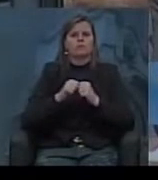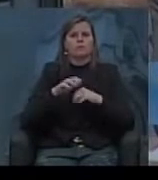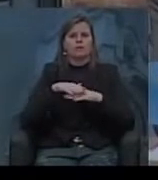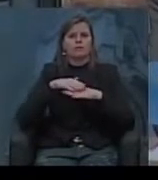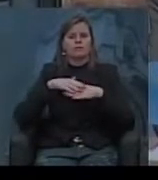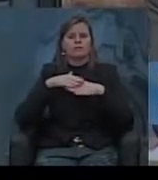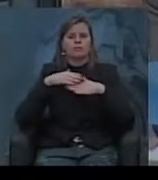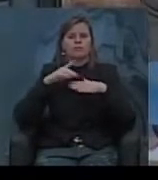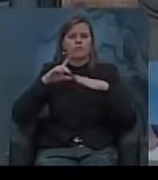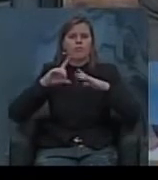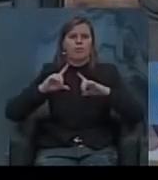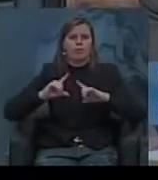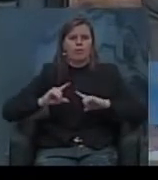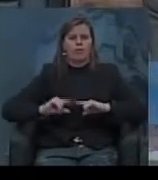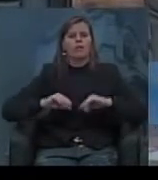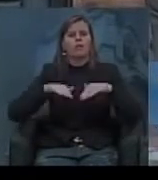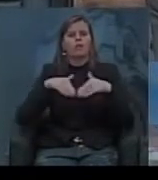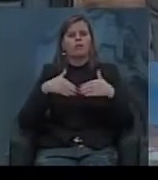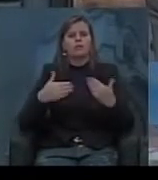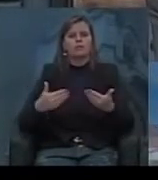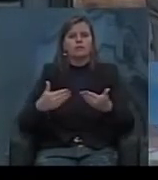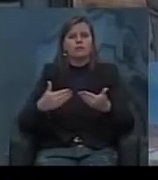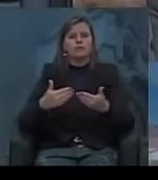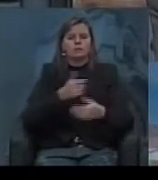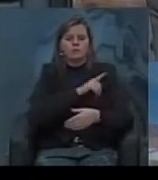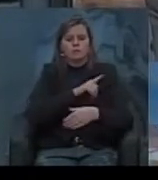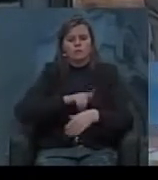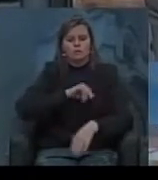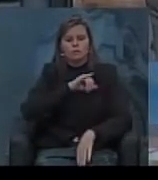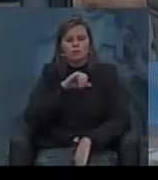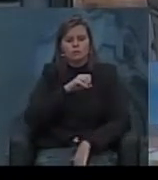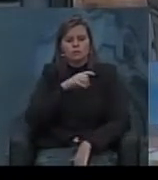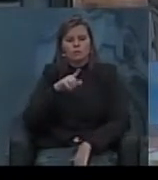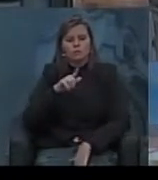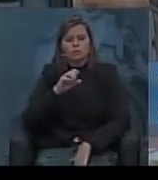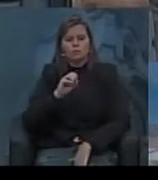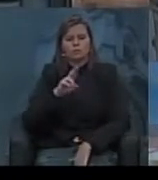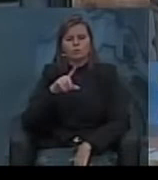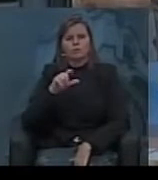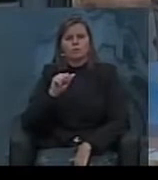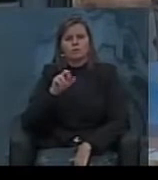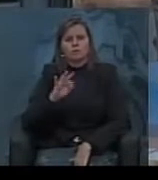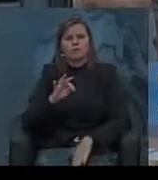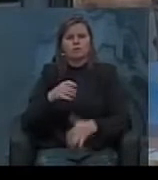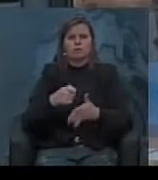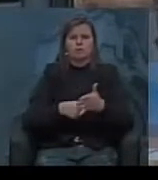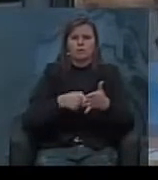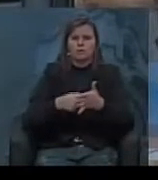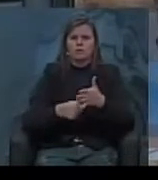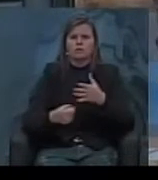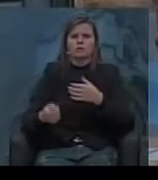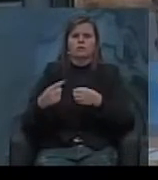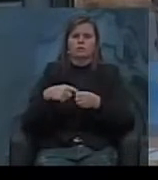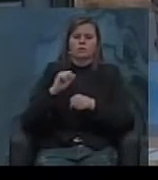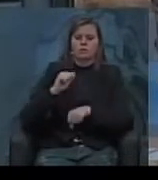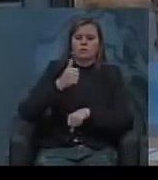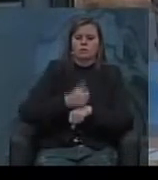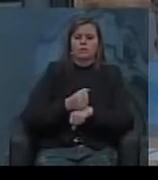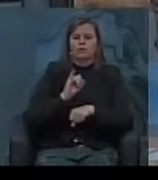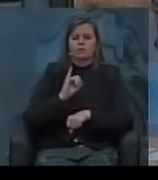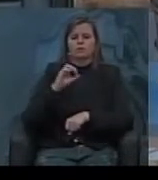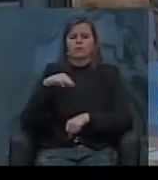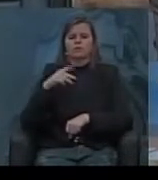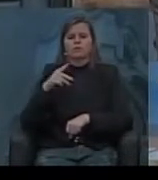progressivo, etc. Então, o governo João Goulart, ele tenta retomar o processo de substituição de importações,